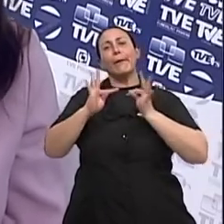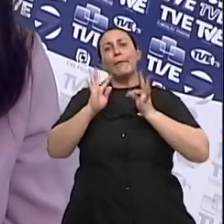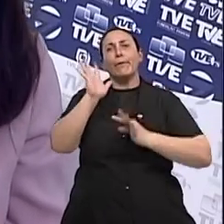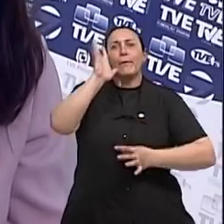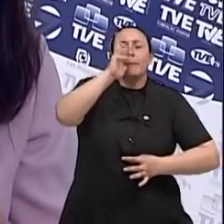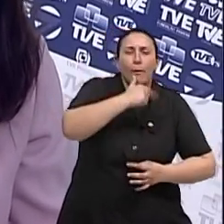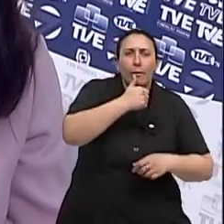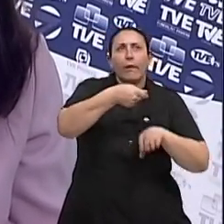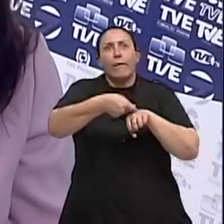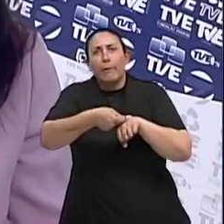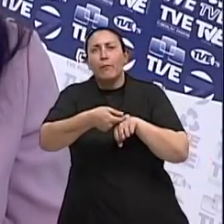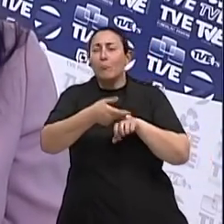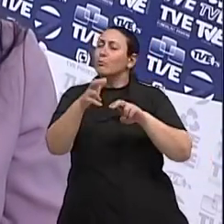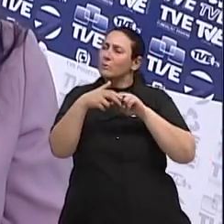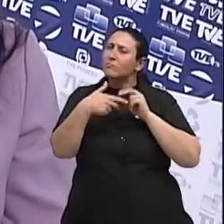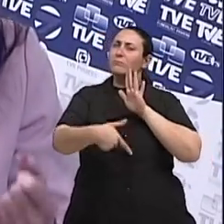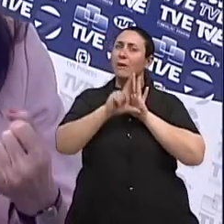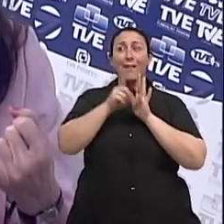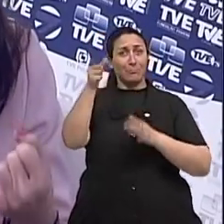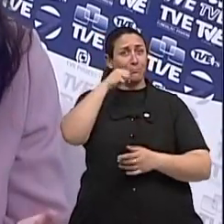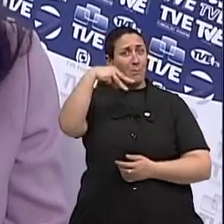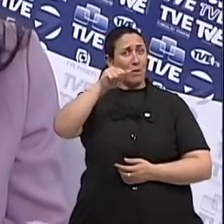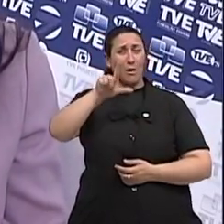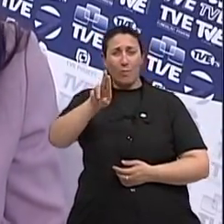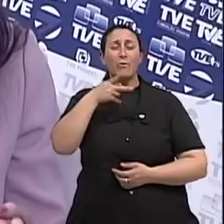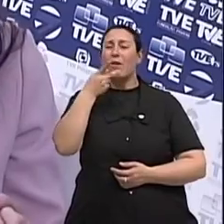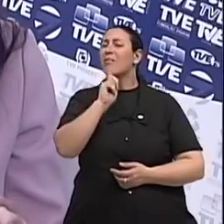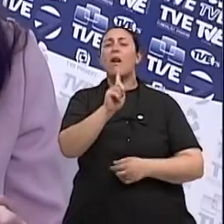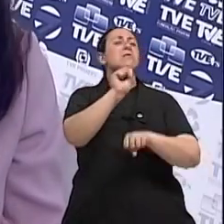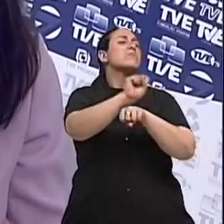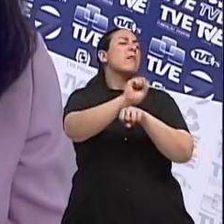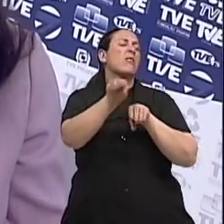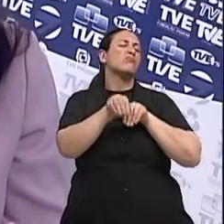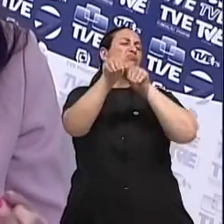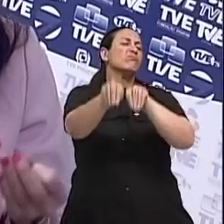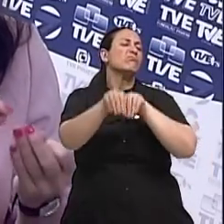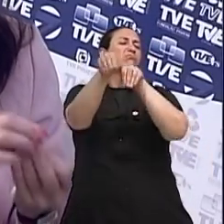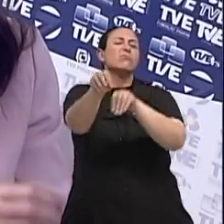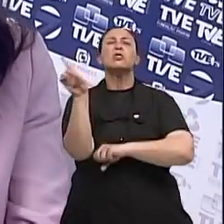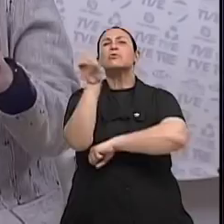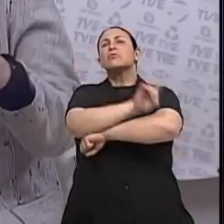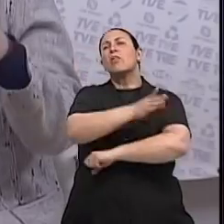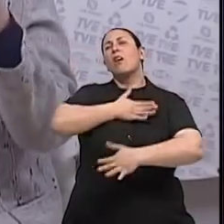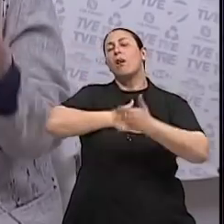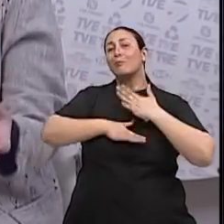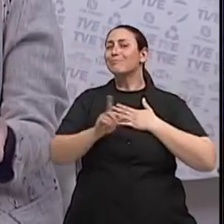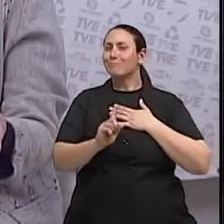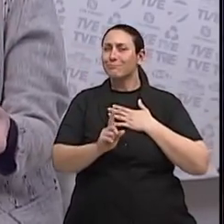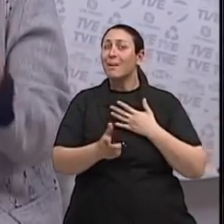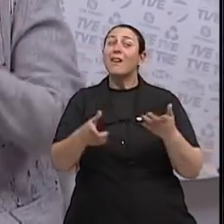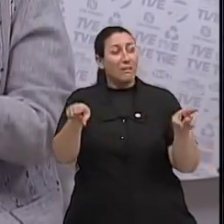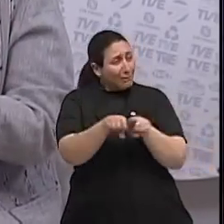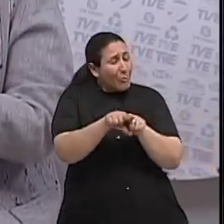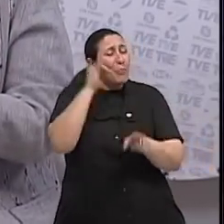atenção. Chegue cedo. E ela fala muito bem isso. Não prorrogue. Vá buscar ajuda. E esse jeito positivo